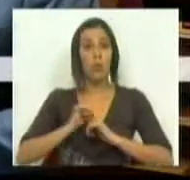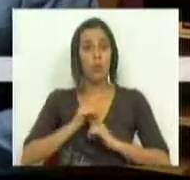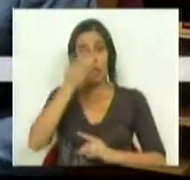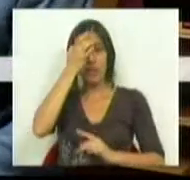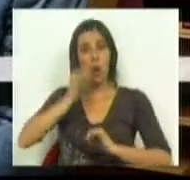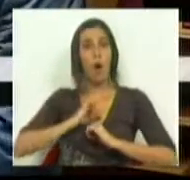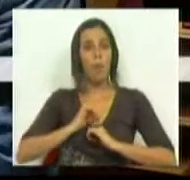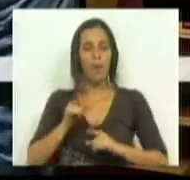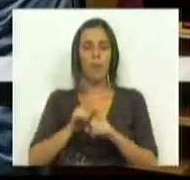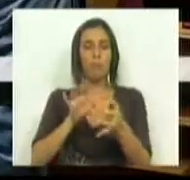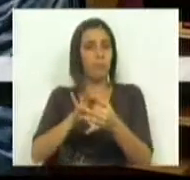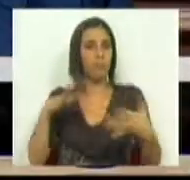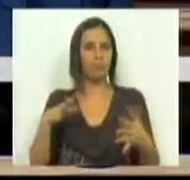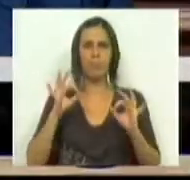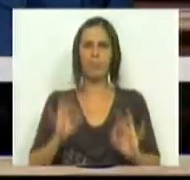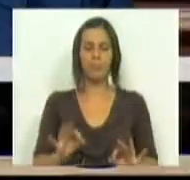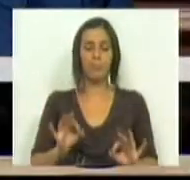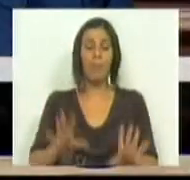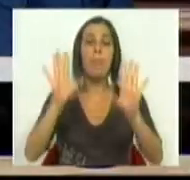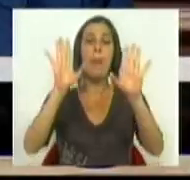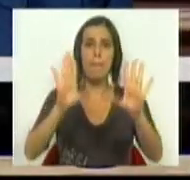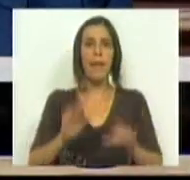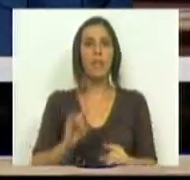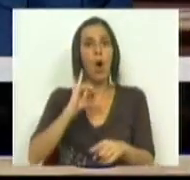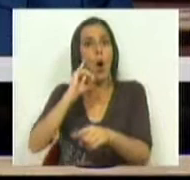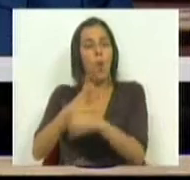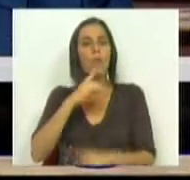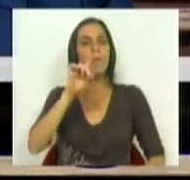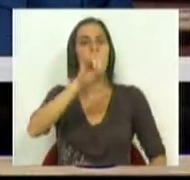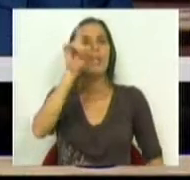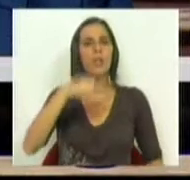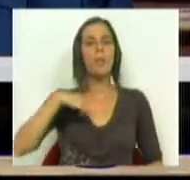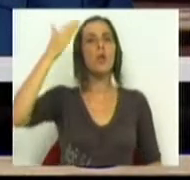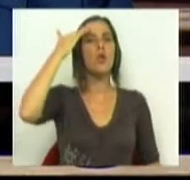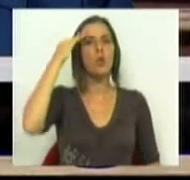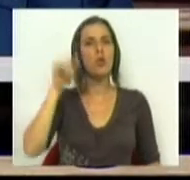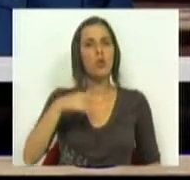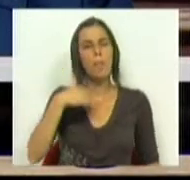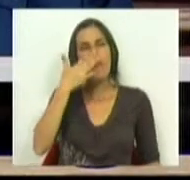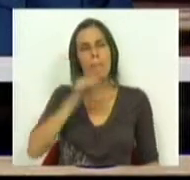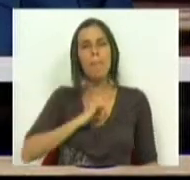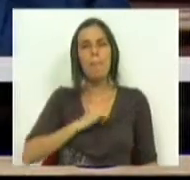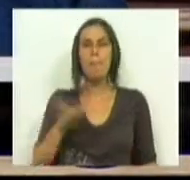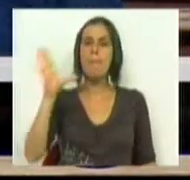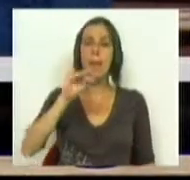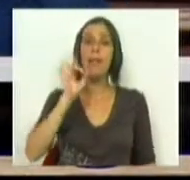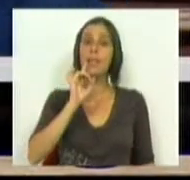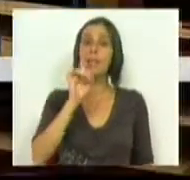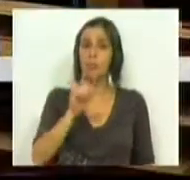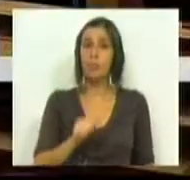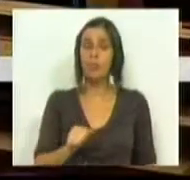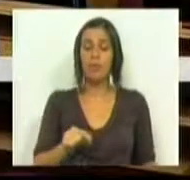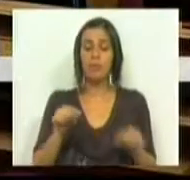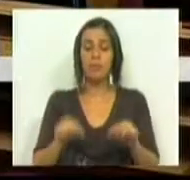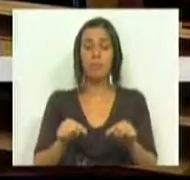do nosso ponto de vista, um despropósito. Mas há uma outra questão que eu julgo que ainda me parece mais importante